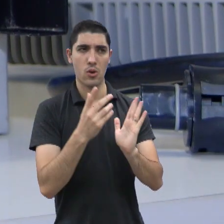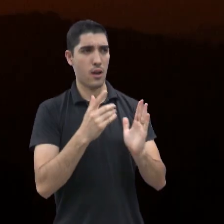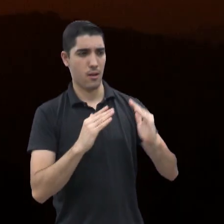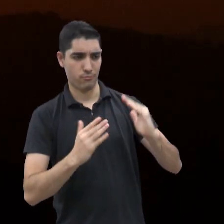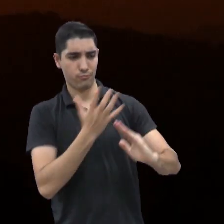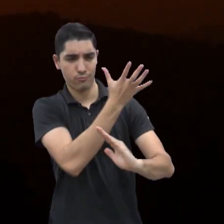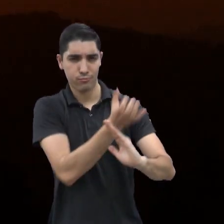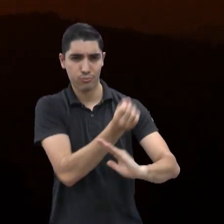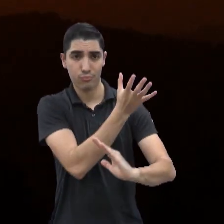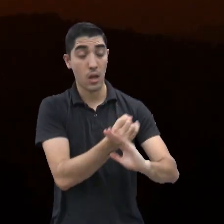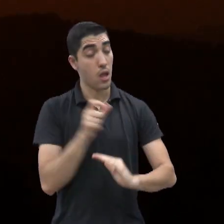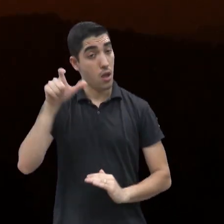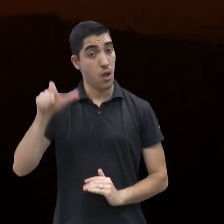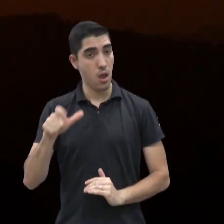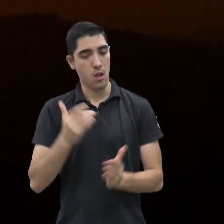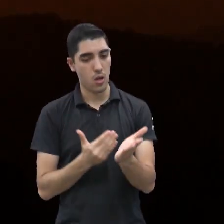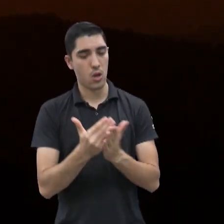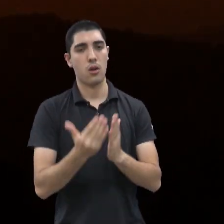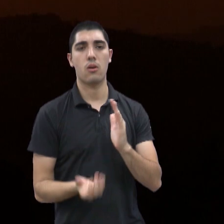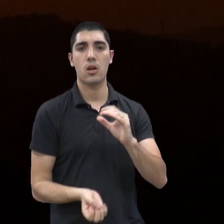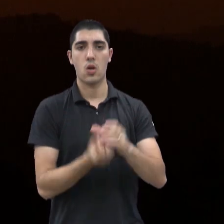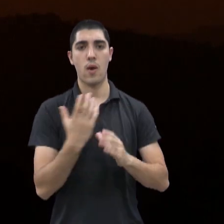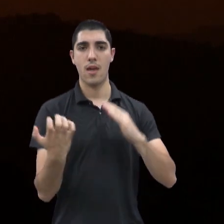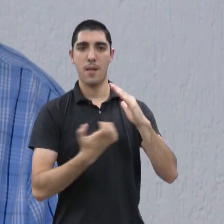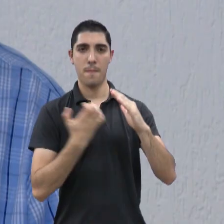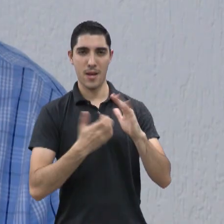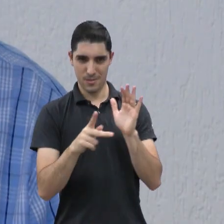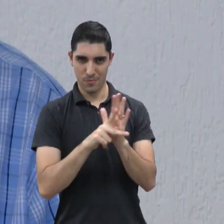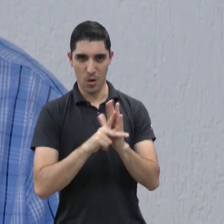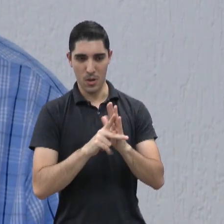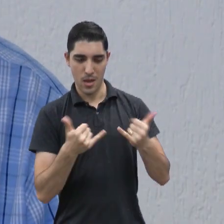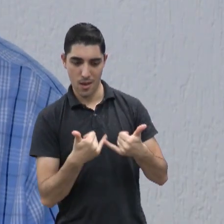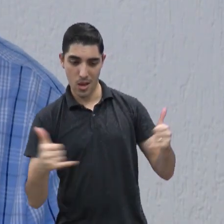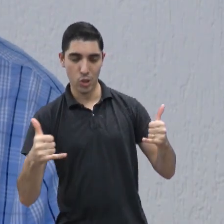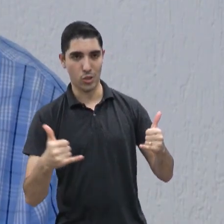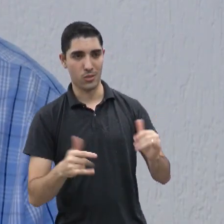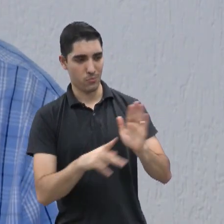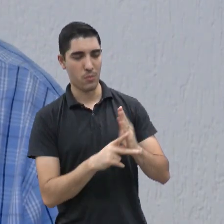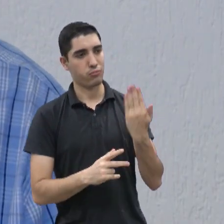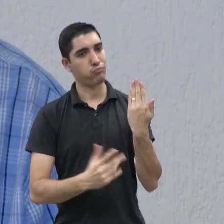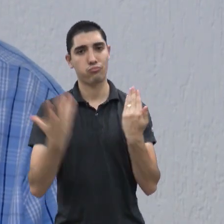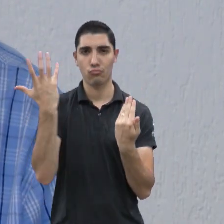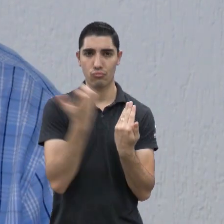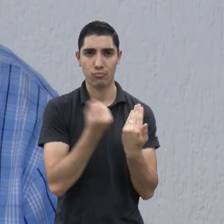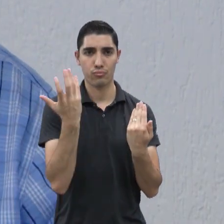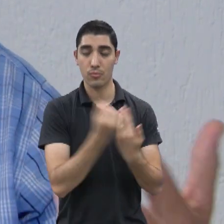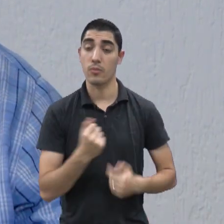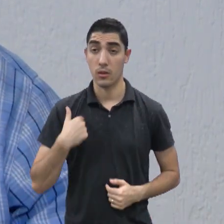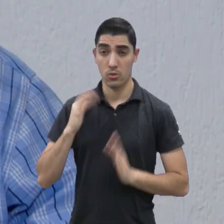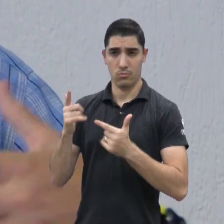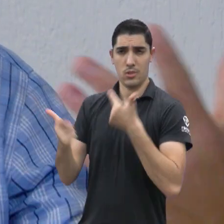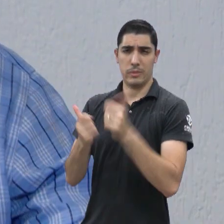empresa de energia solar em São José dos Campos que ele se estabeleceu. E durante muito tempo eu trabalhei no ramo de energia. Então, eu trabalhava com